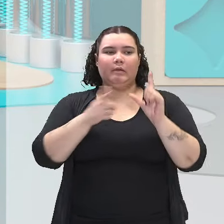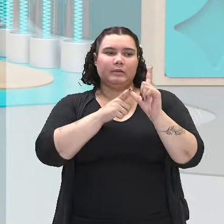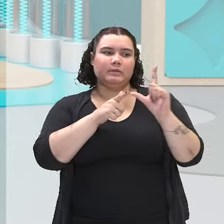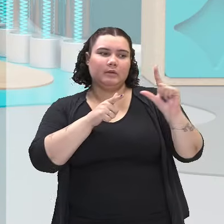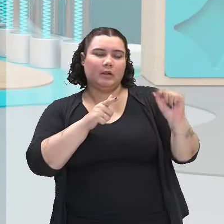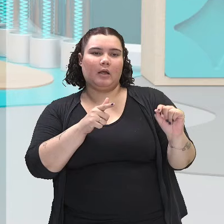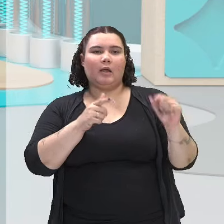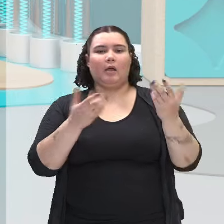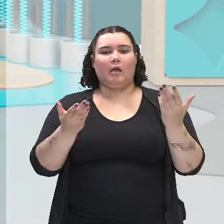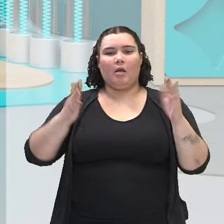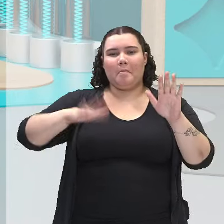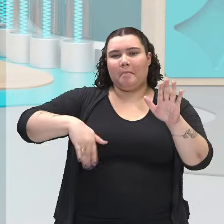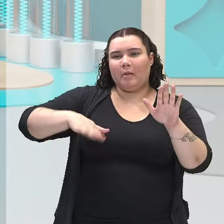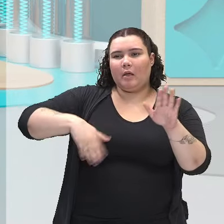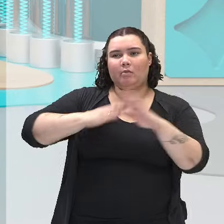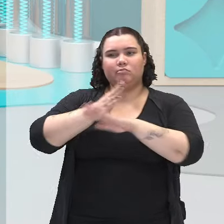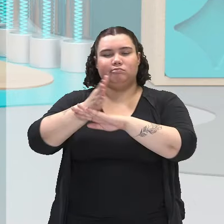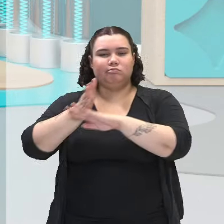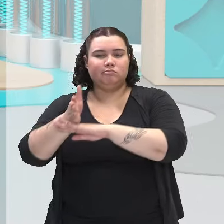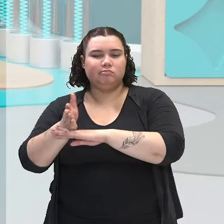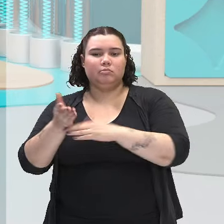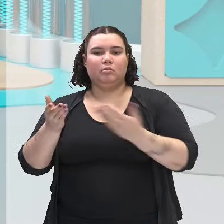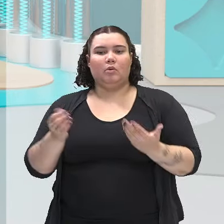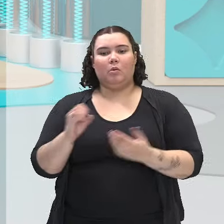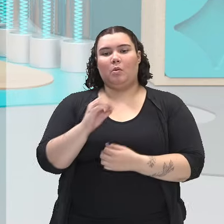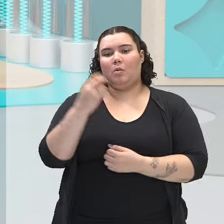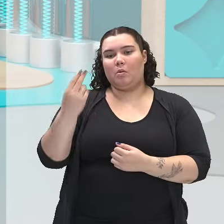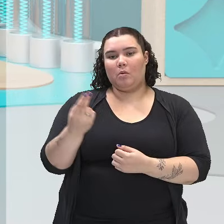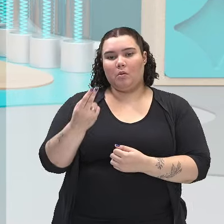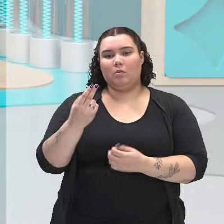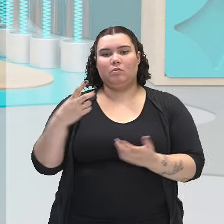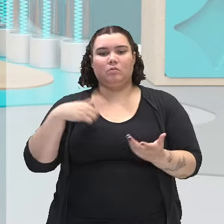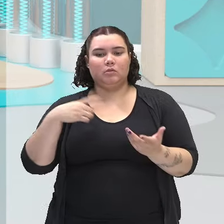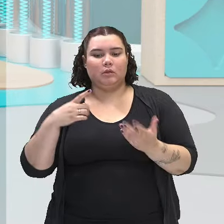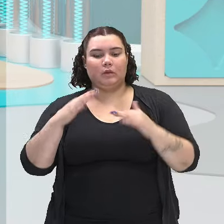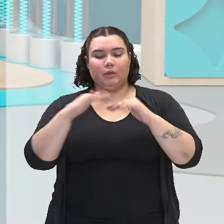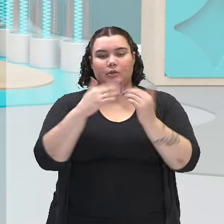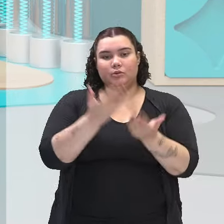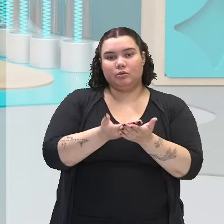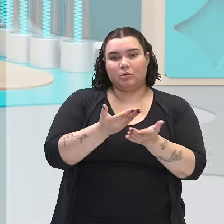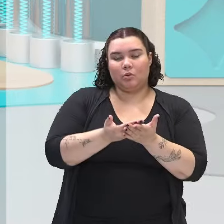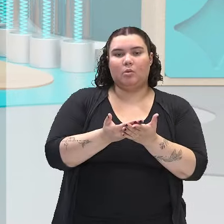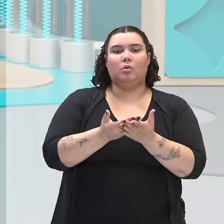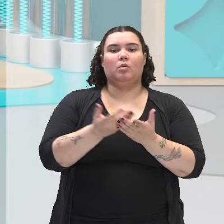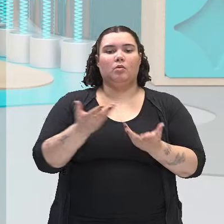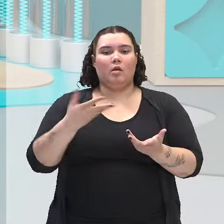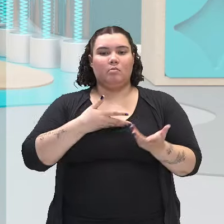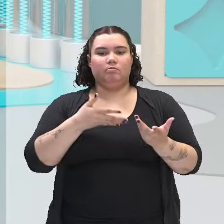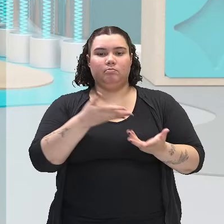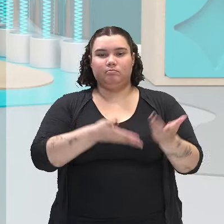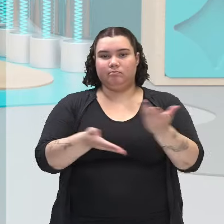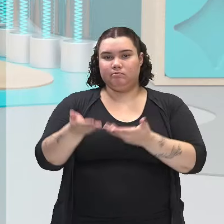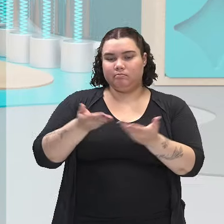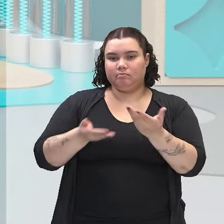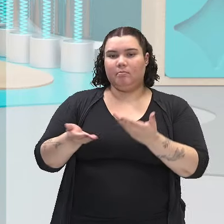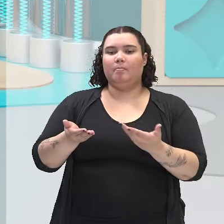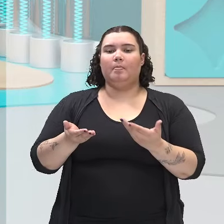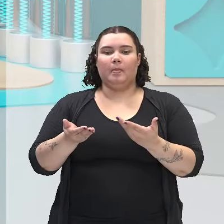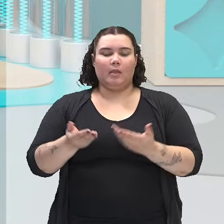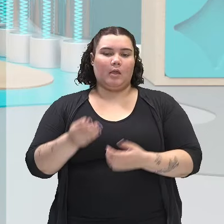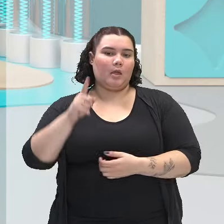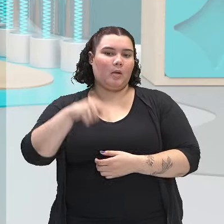tomar banho no rio, ou então estar na escola com os colegas. Mas isso